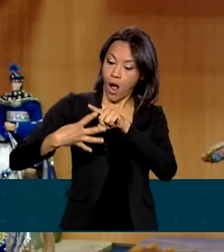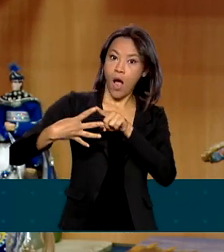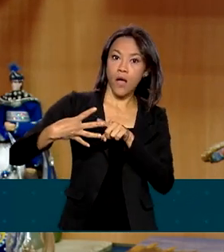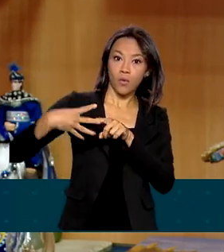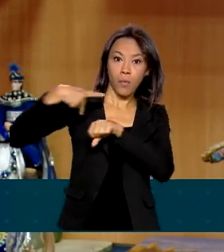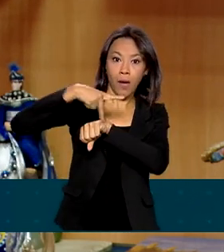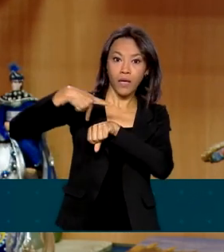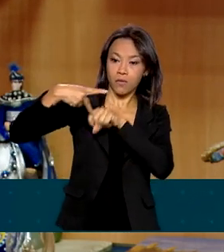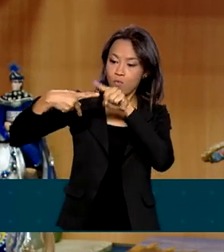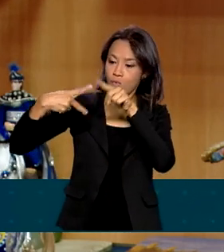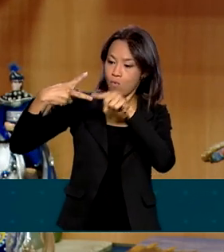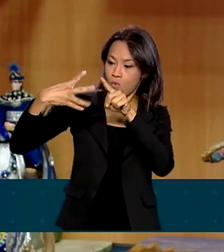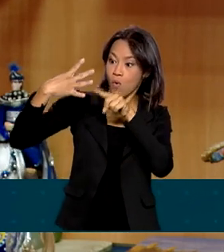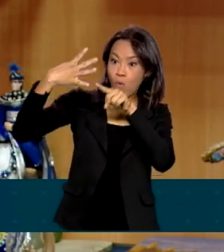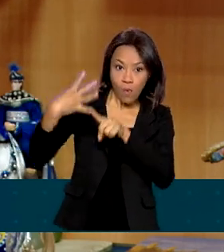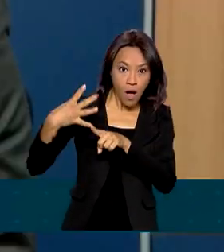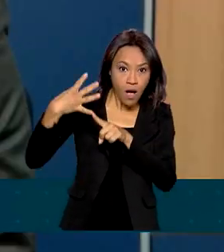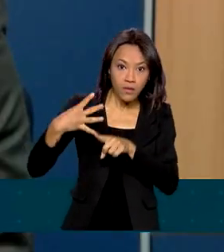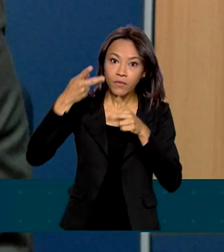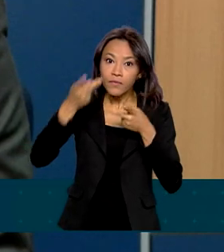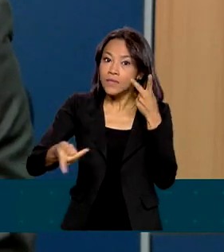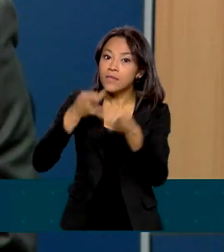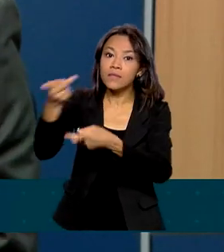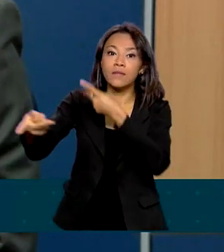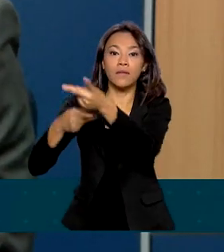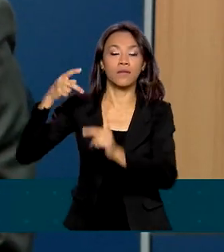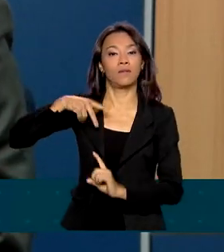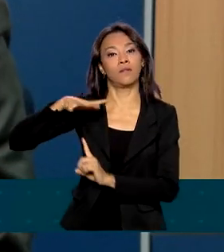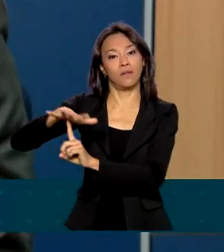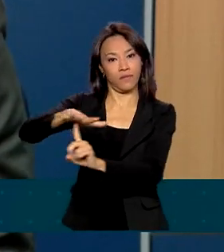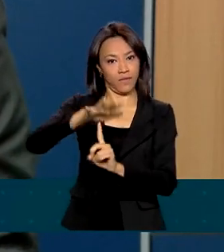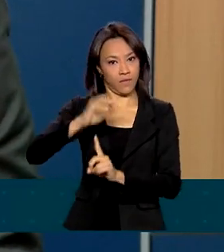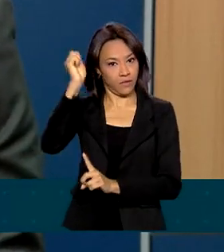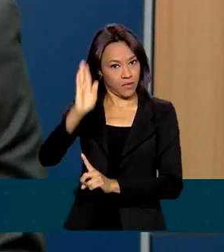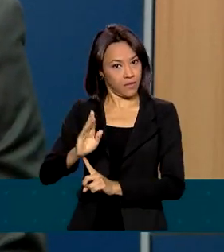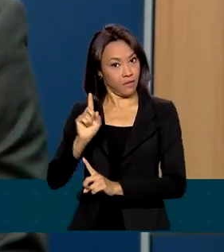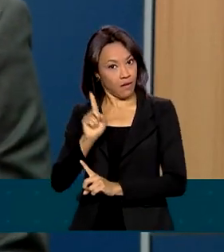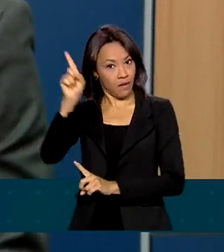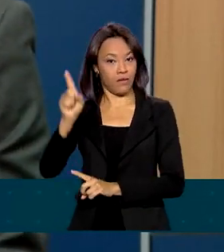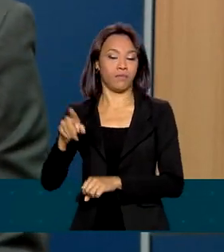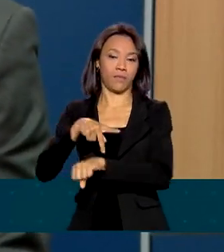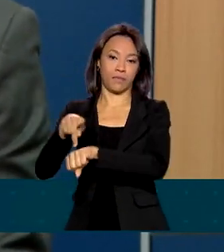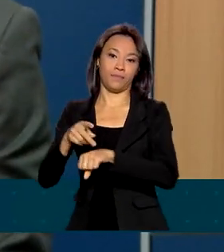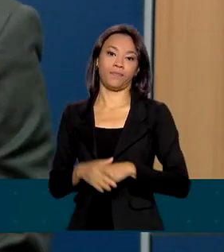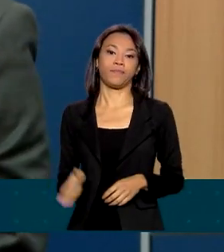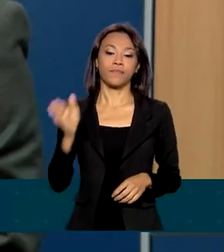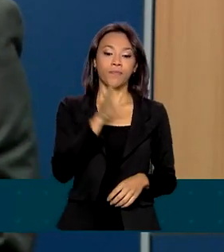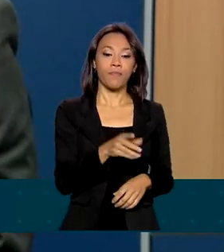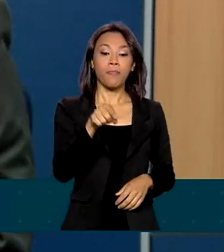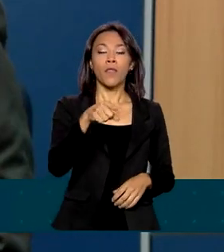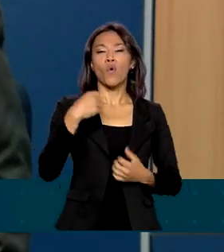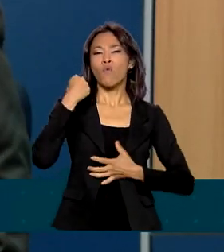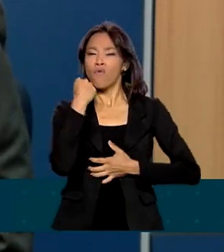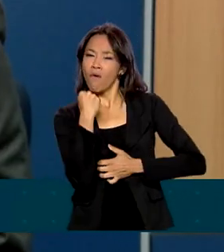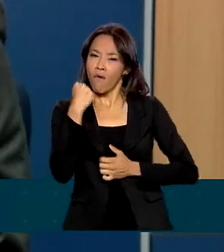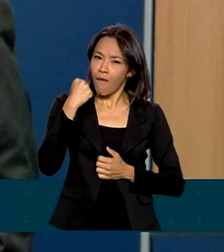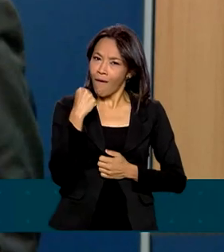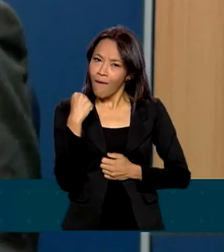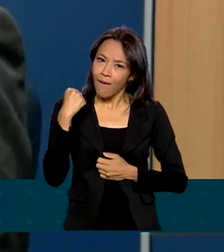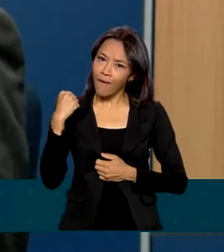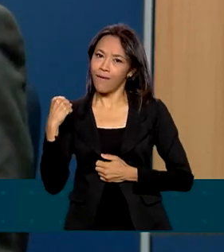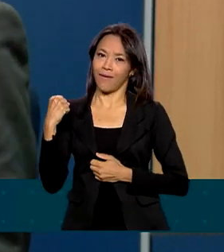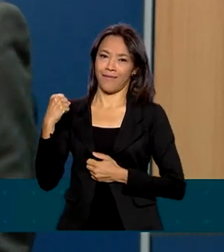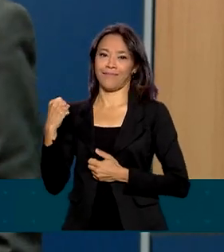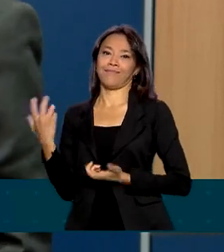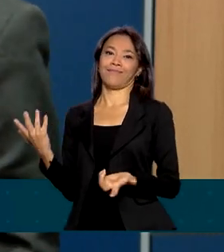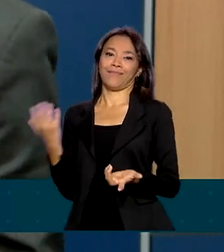recebemos, eu acho que mais de 500 mil pessoas visitando. o nosso forró é reconhecido como patrimônio cultural brasileiro. Inclusive